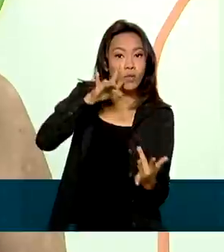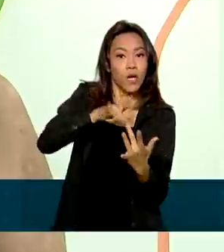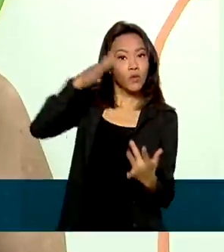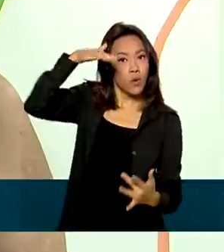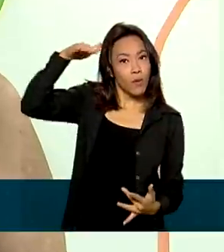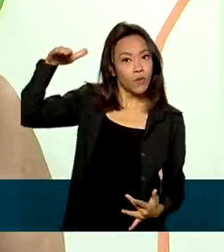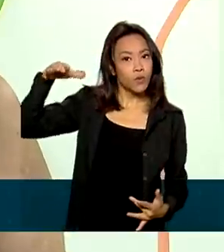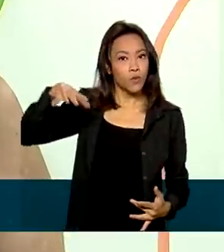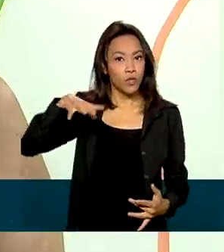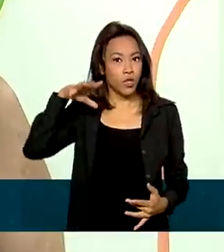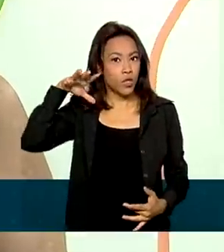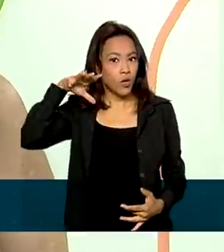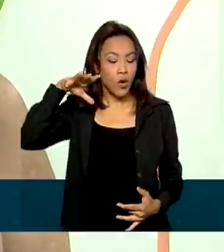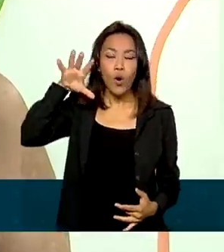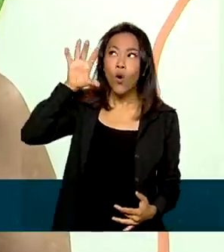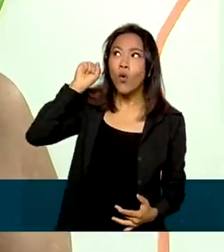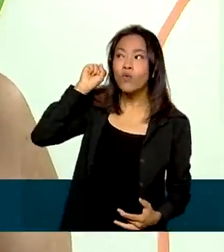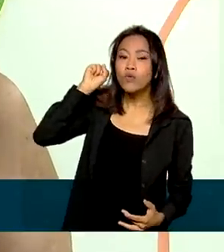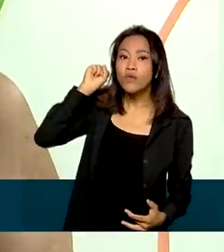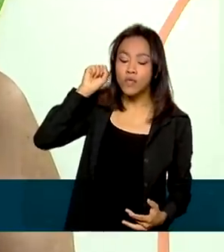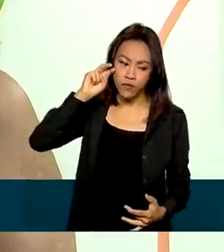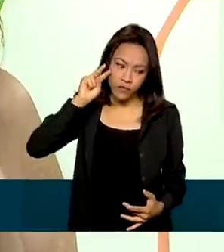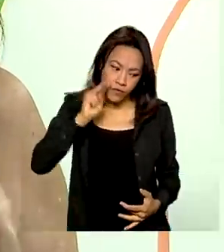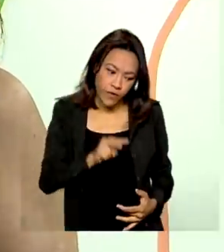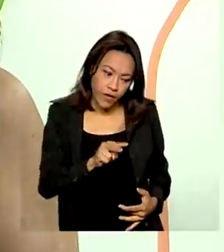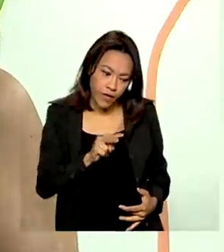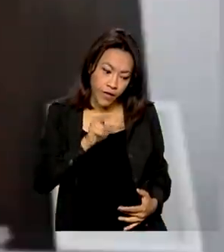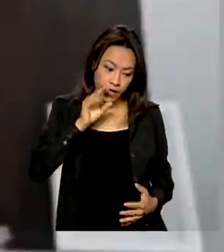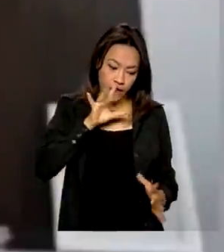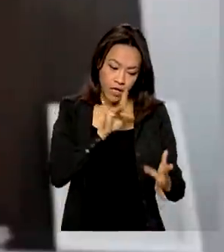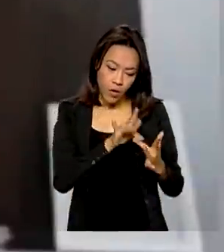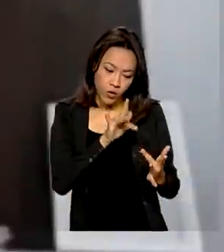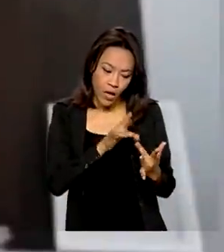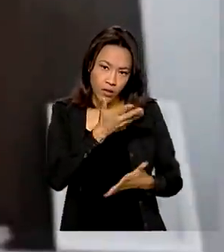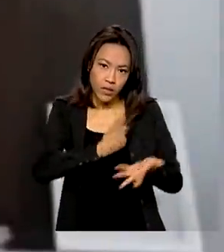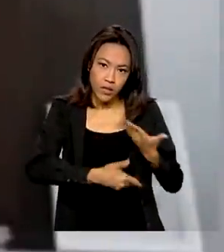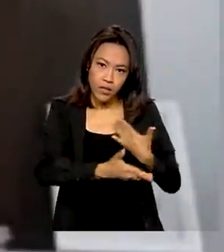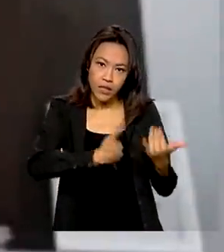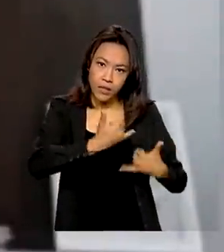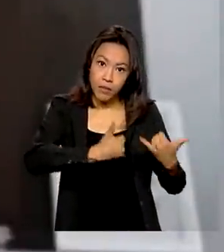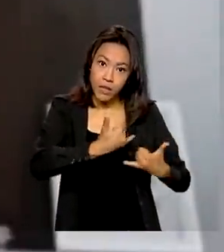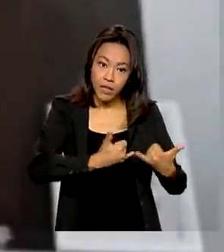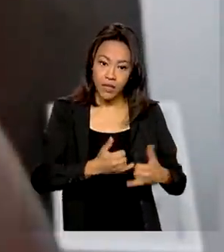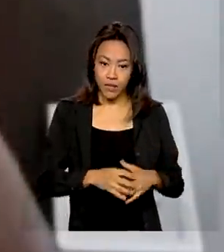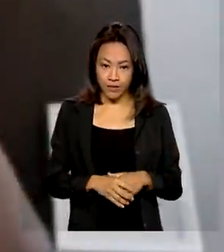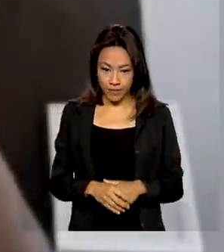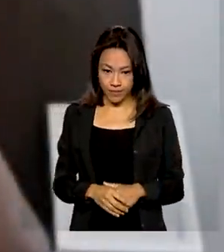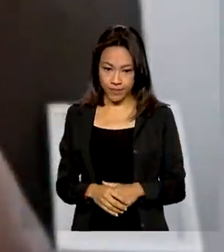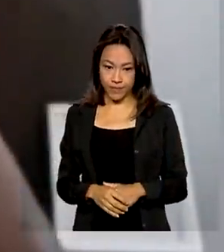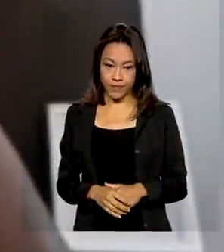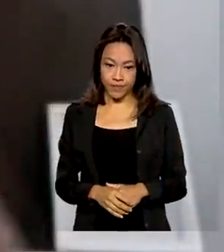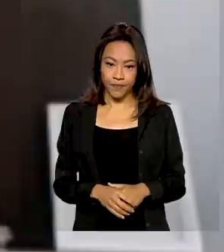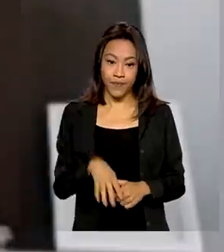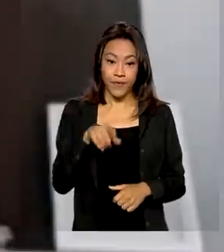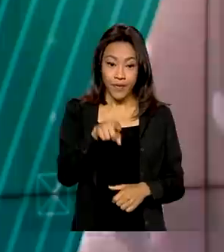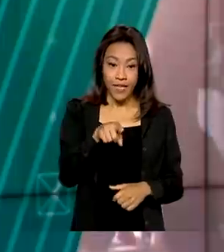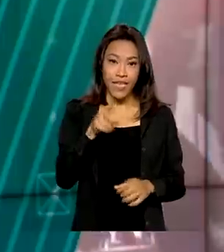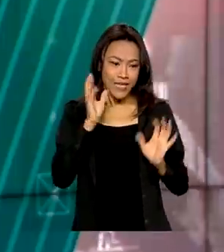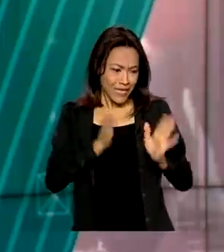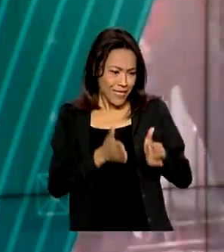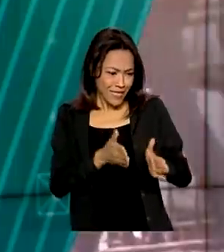que ouvem o que ela diz, que dão atenção a ela, que brincam junto. Isso! Você é um gênio!